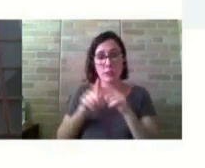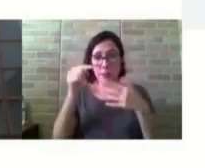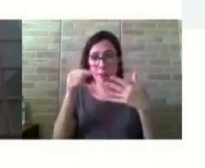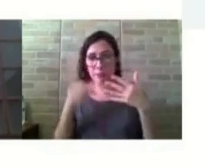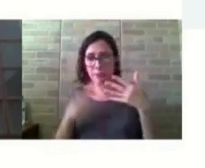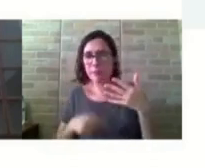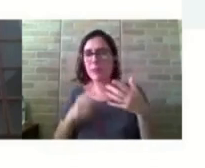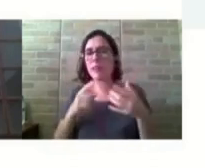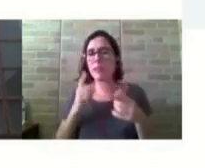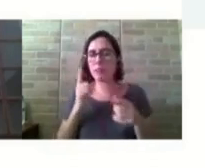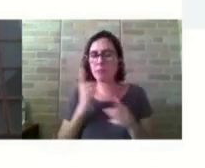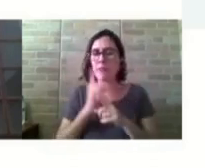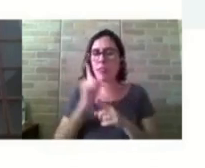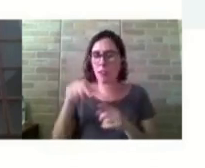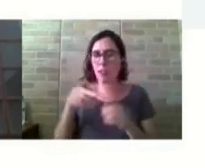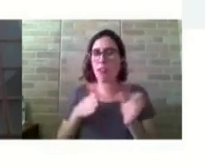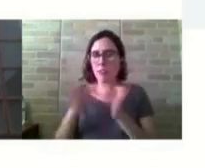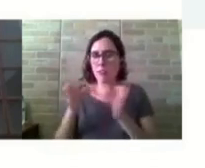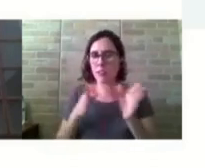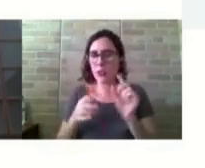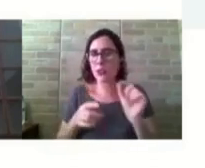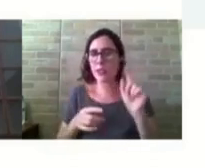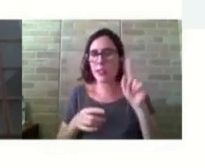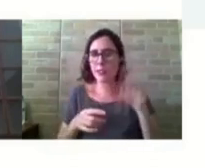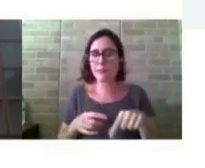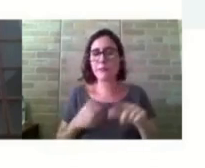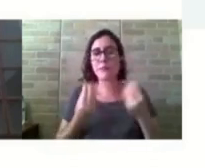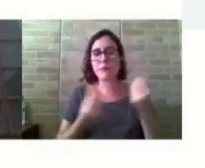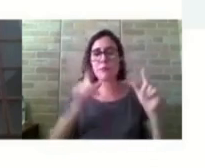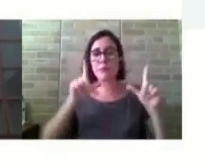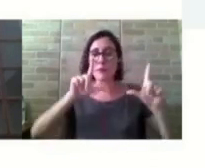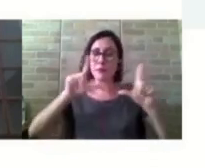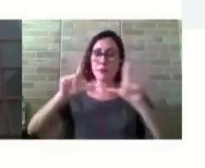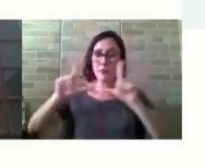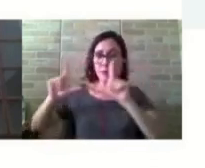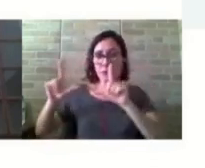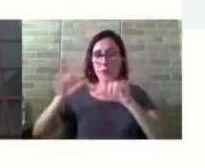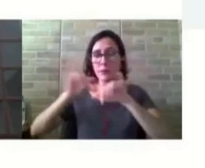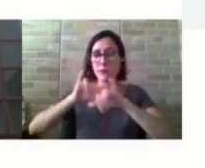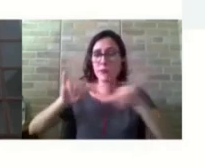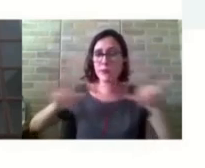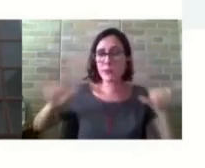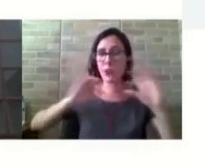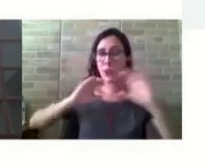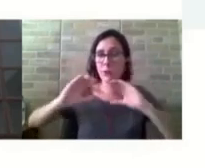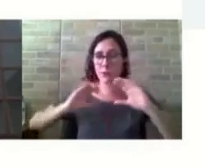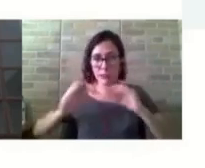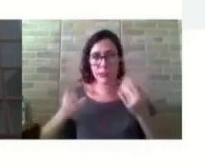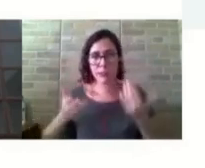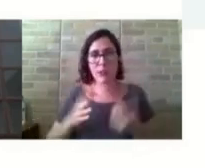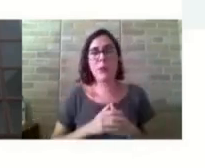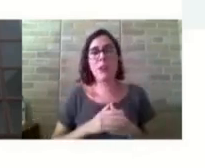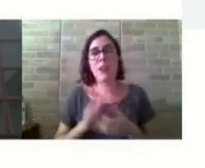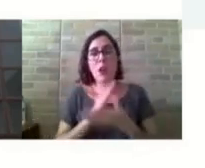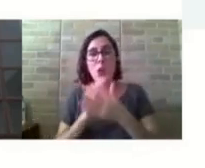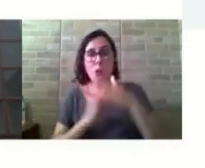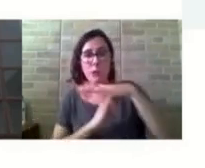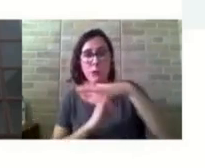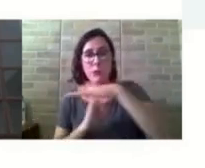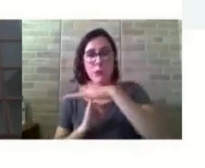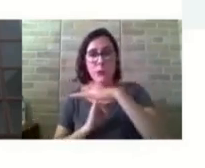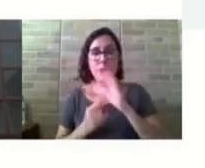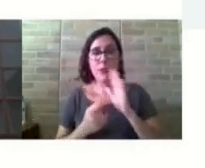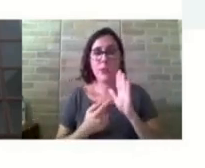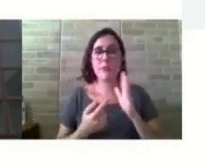às condições de acessibilidade das sinalizações e comunicações, tá? Então, algumas instituições, né? Elas já eram